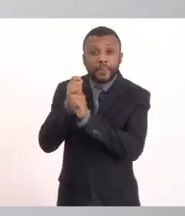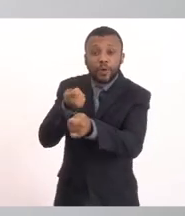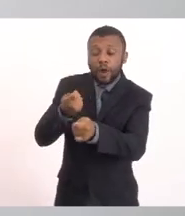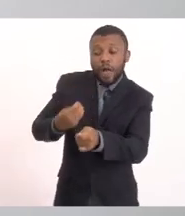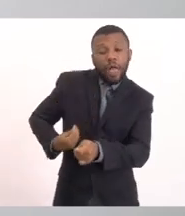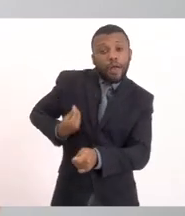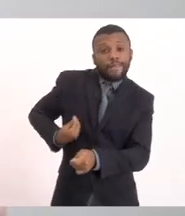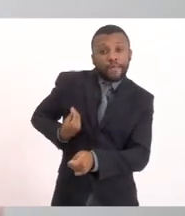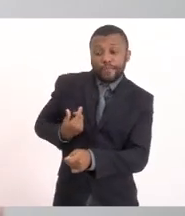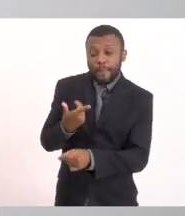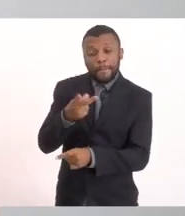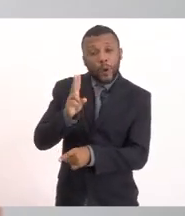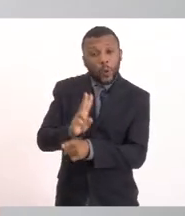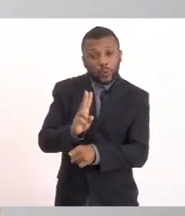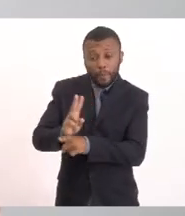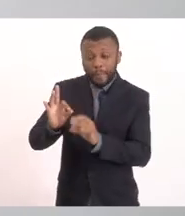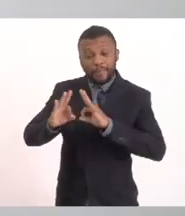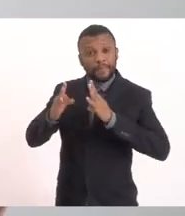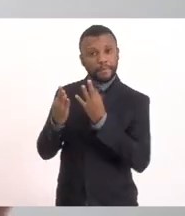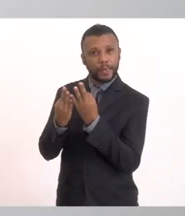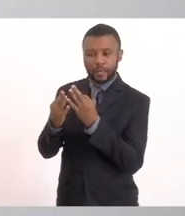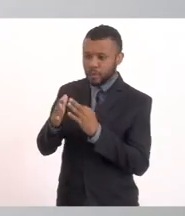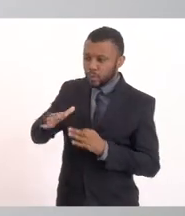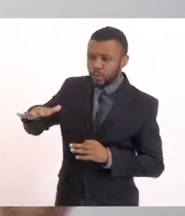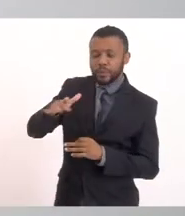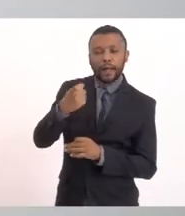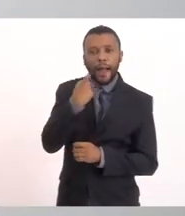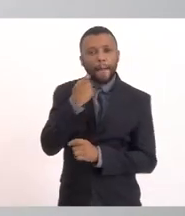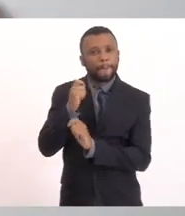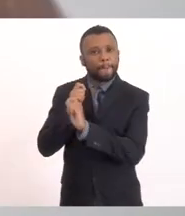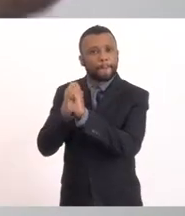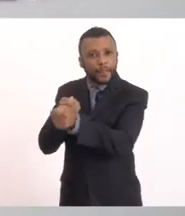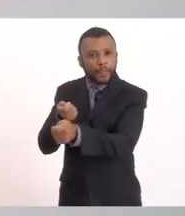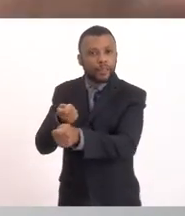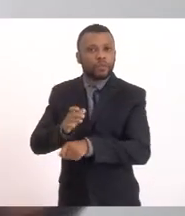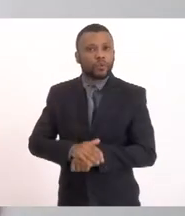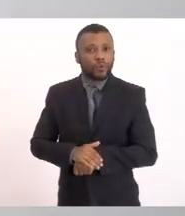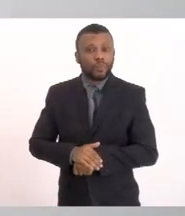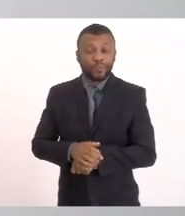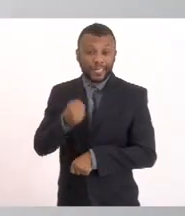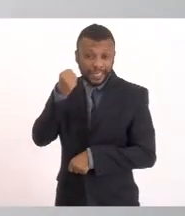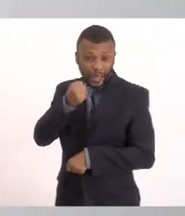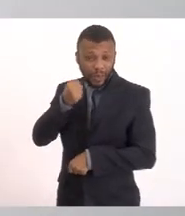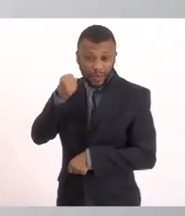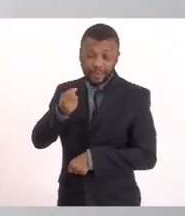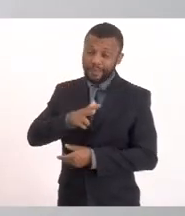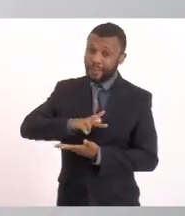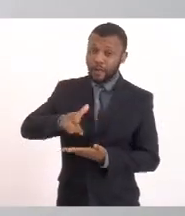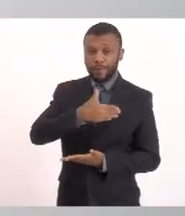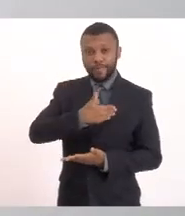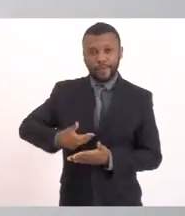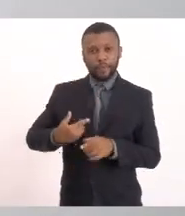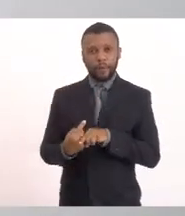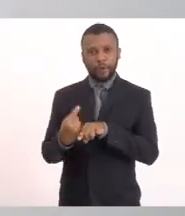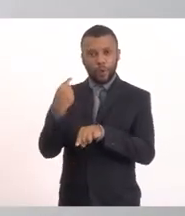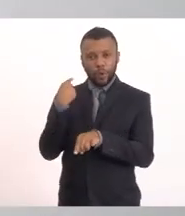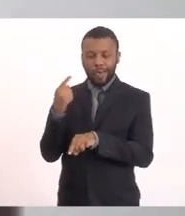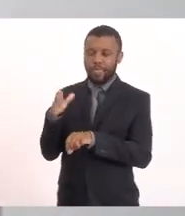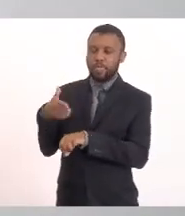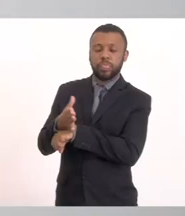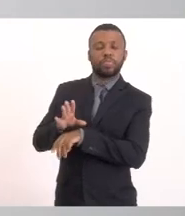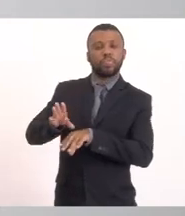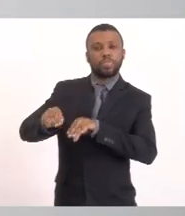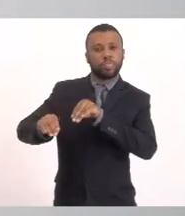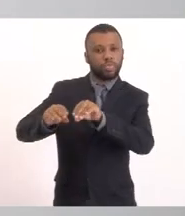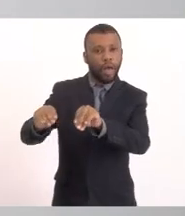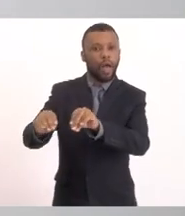mar Minha família toda De pescador Saquarema foi Por vários governos Que passaram Deixaram invadir a lagoa Cortar